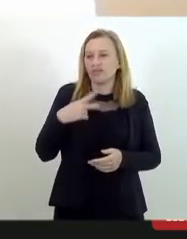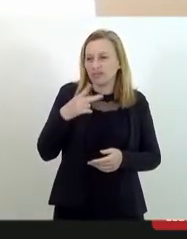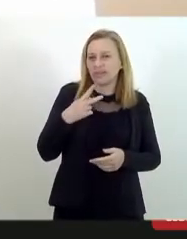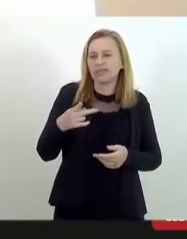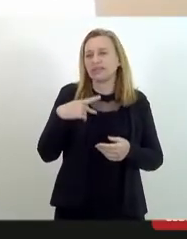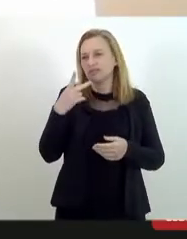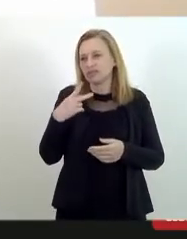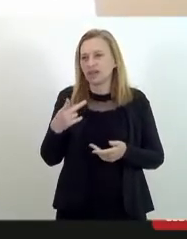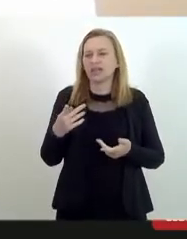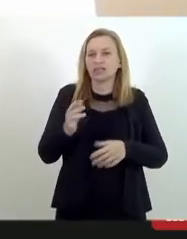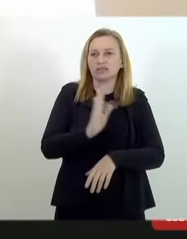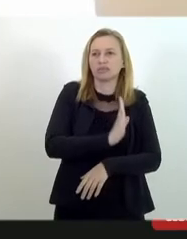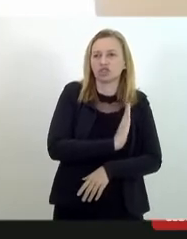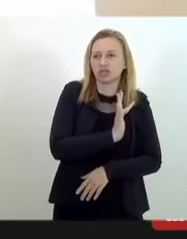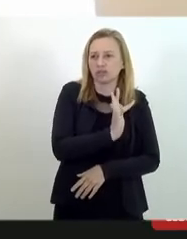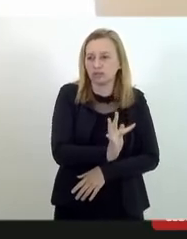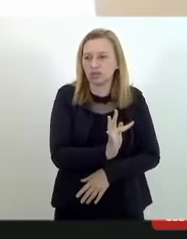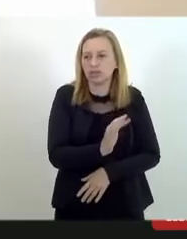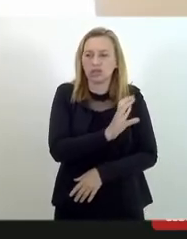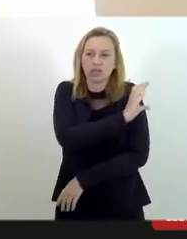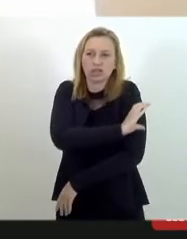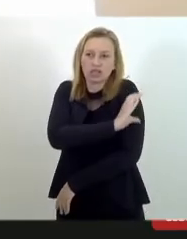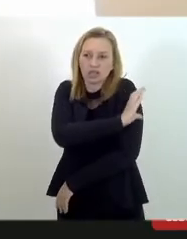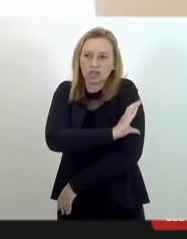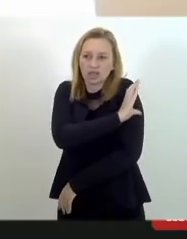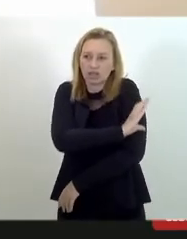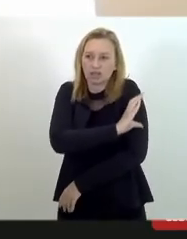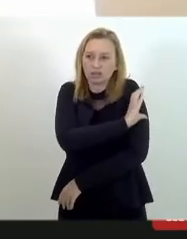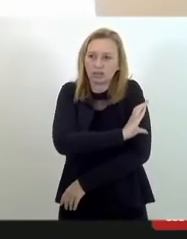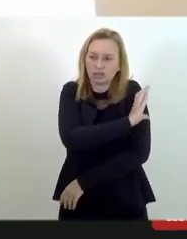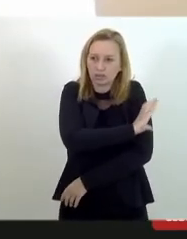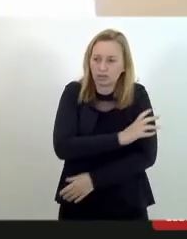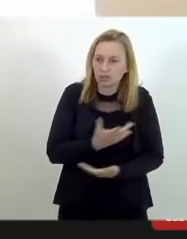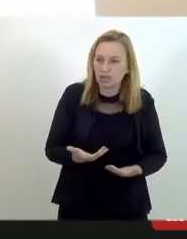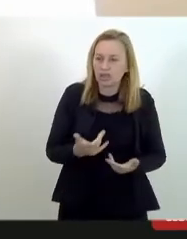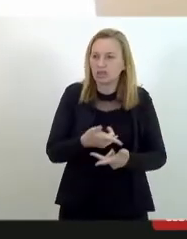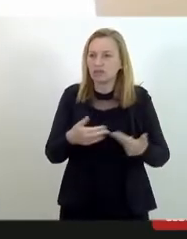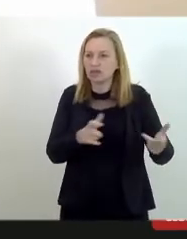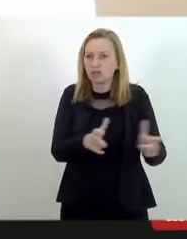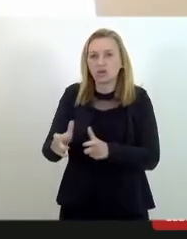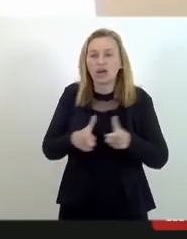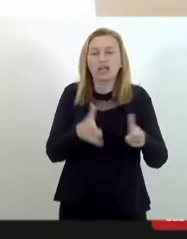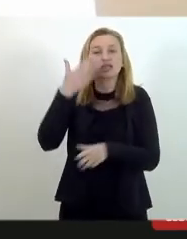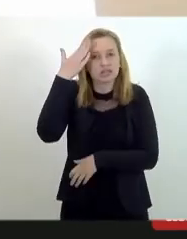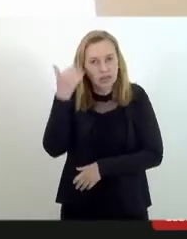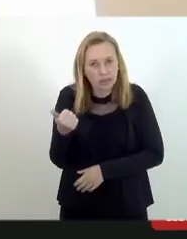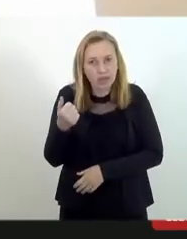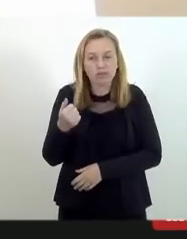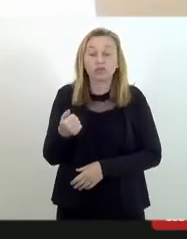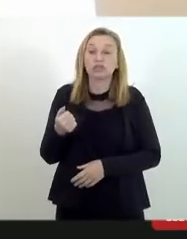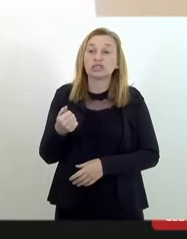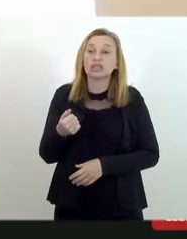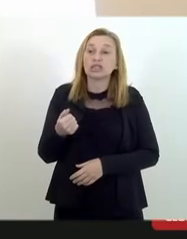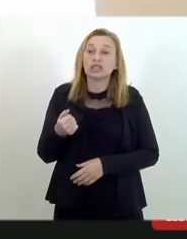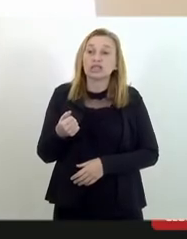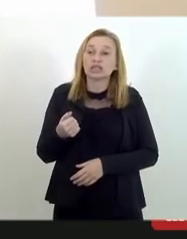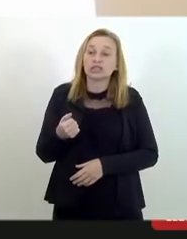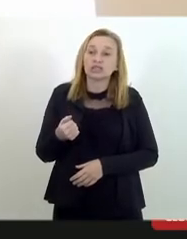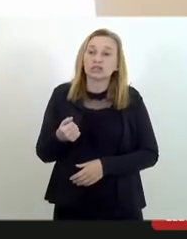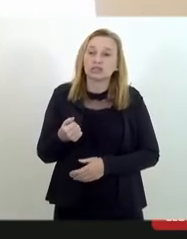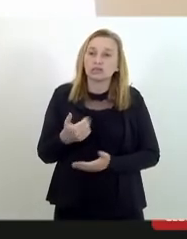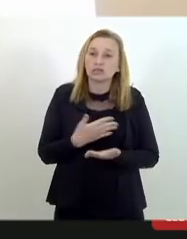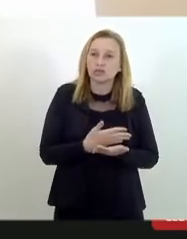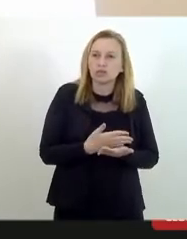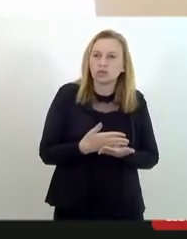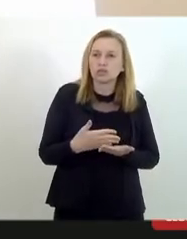Baixada Fluminense, em campos, na região dos lagos, na região metropolitana em geral, aqui na capital, e nós sabemos que graça, a partir de